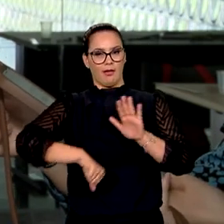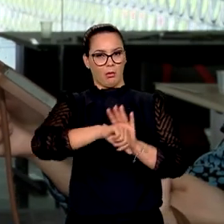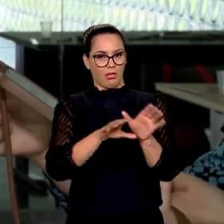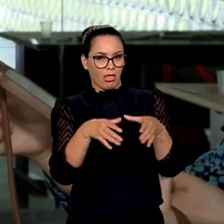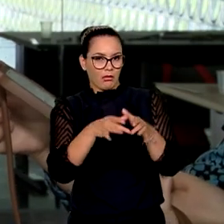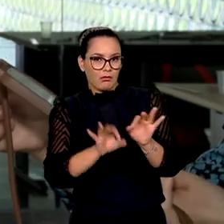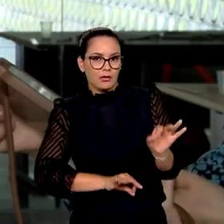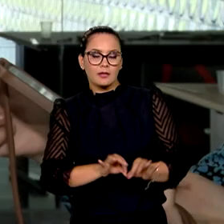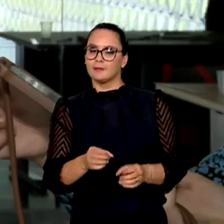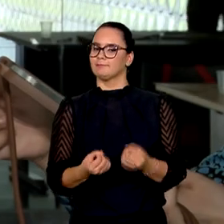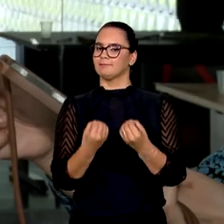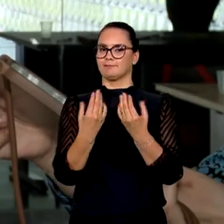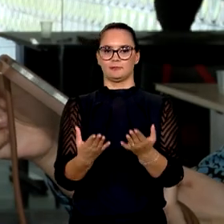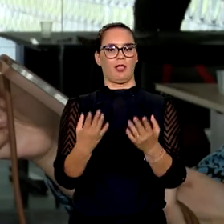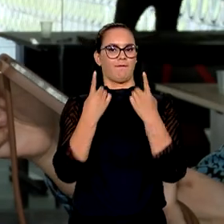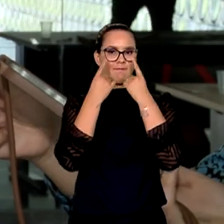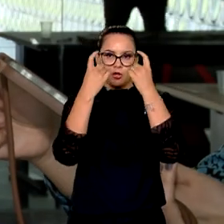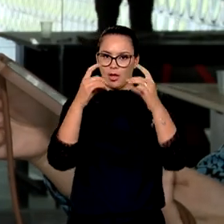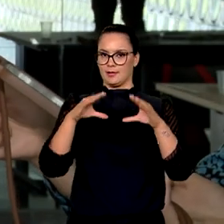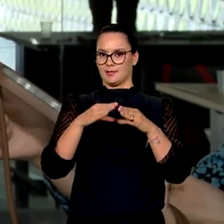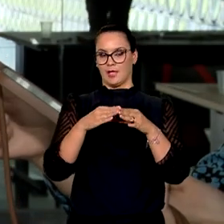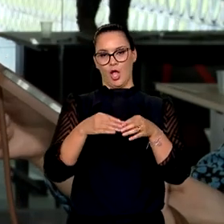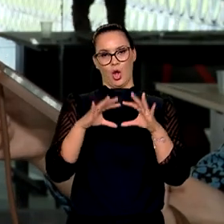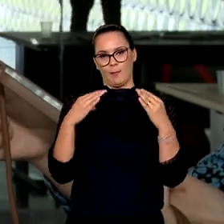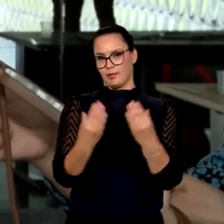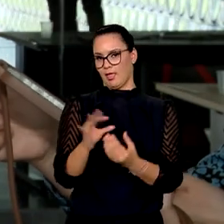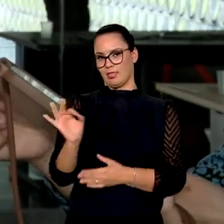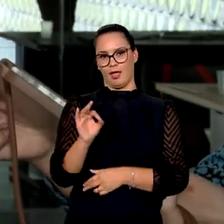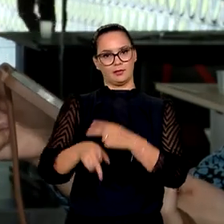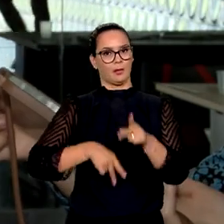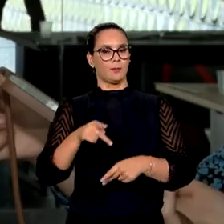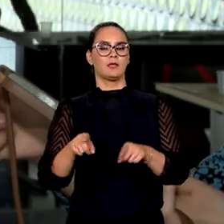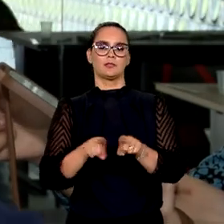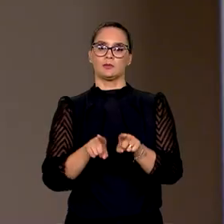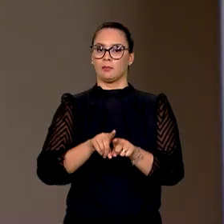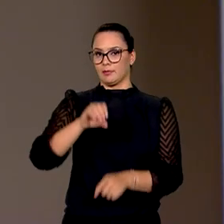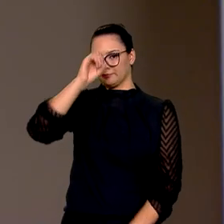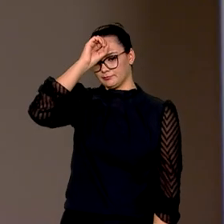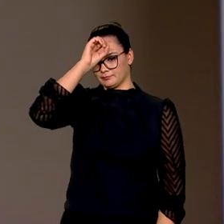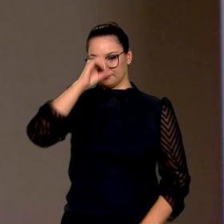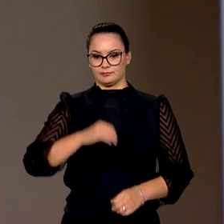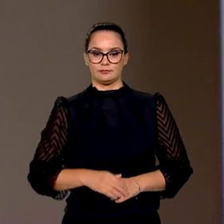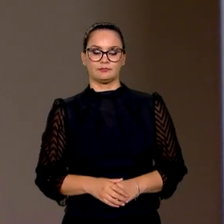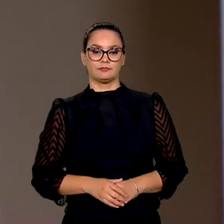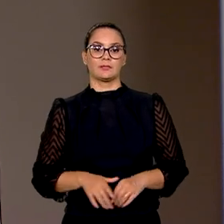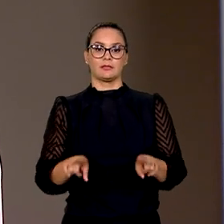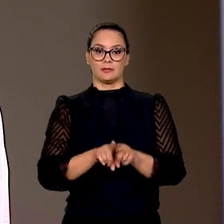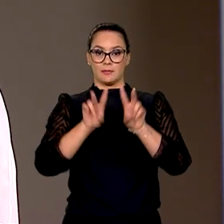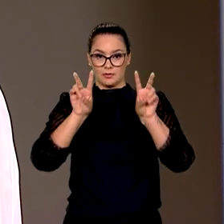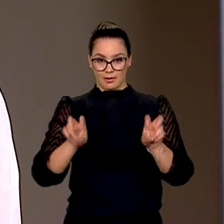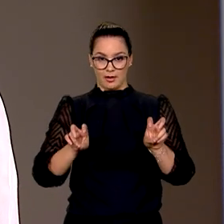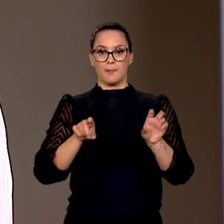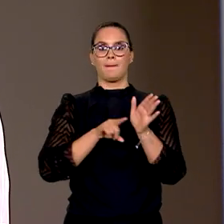e que não produz violência nas comunidades e nas populações inocentes. E ainda sobre esse